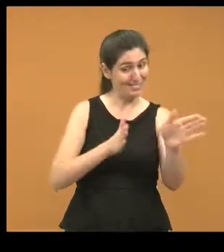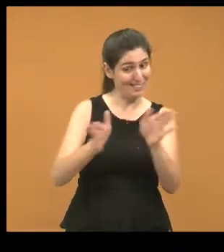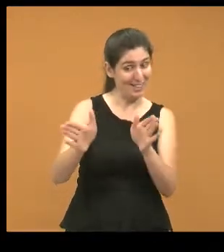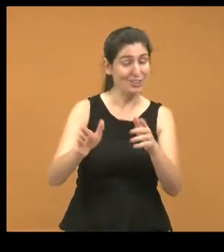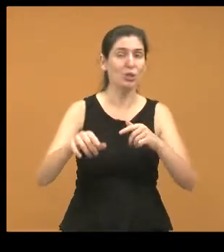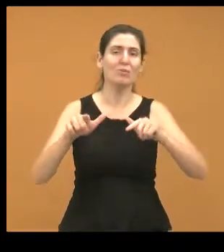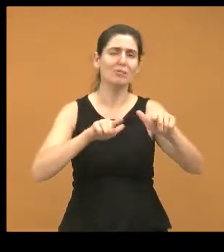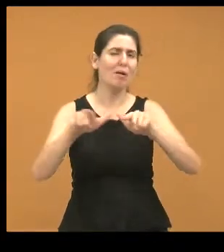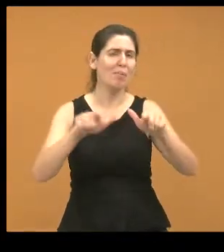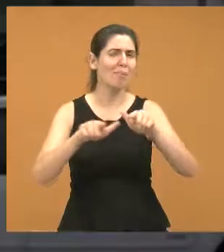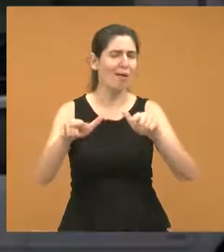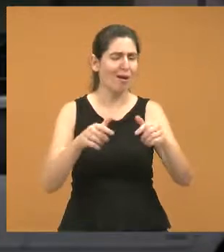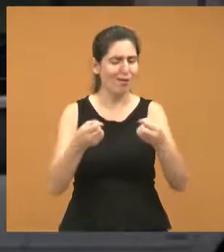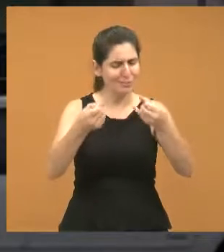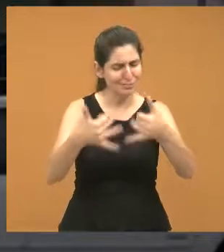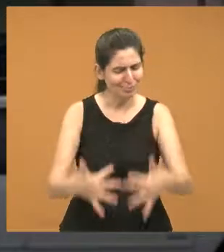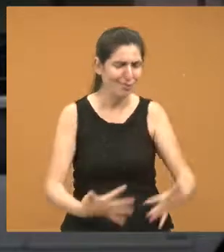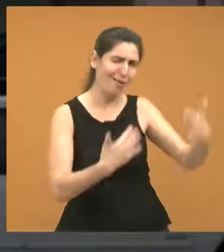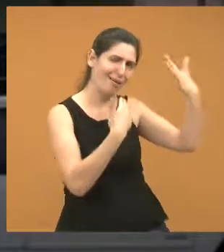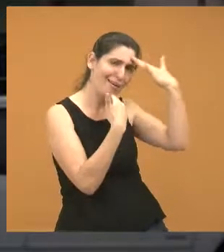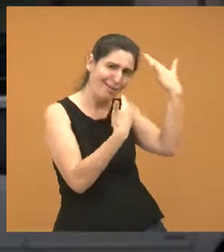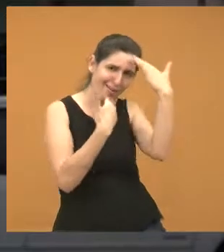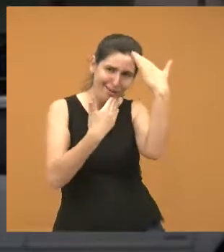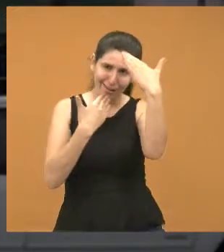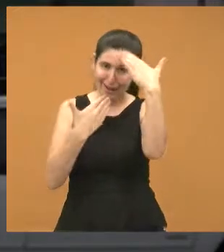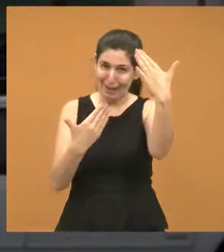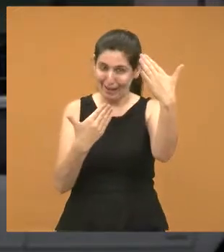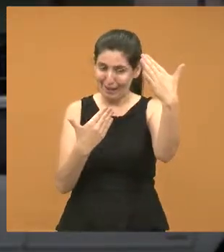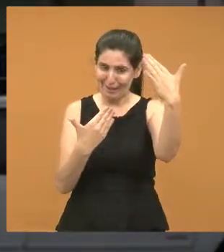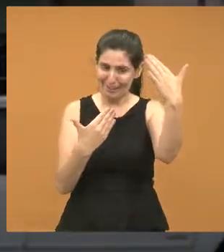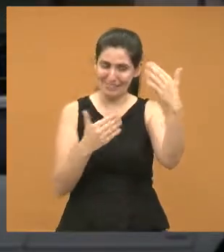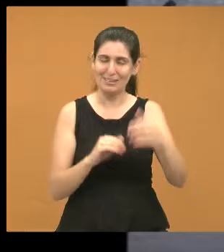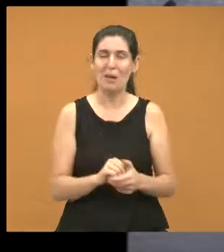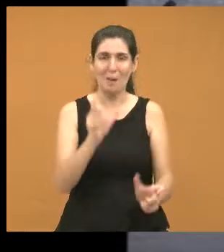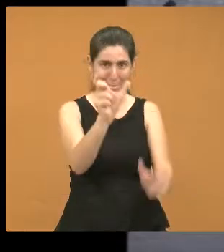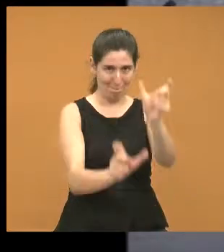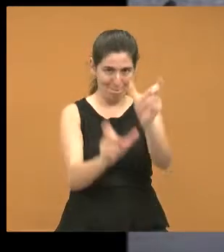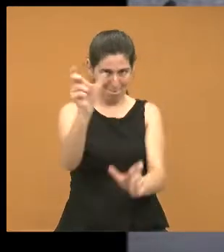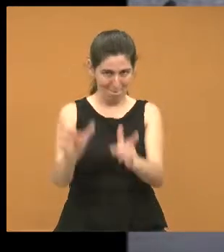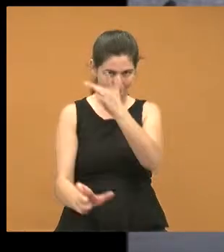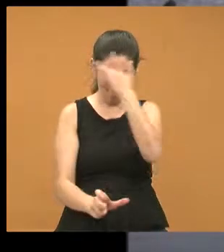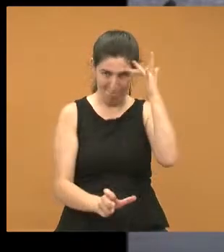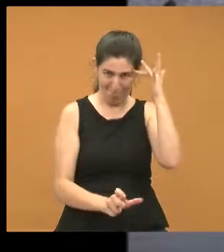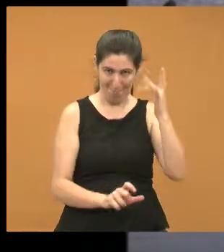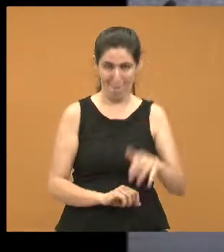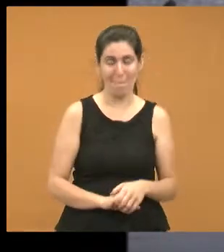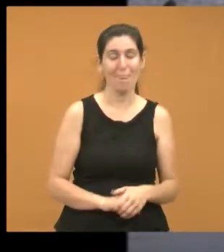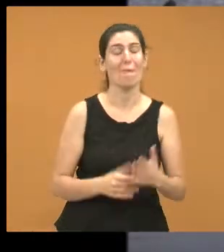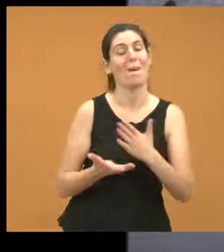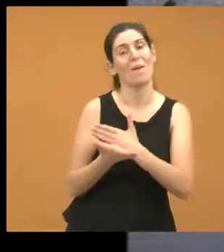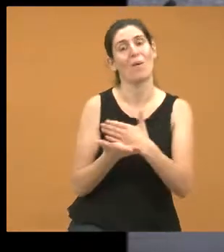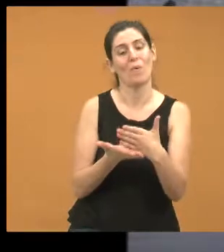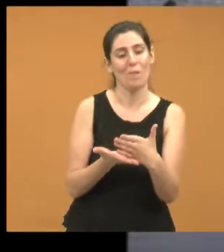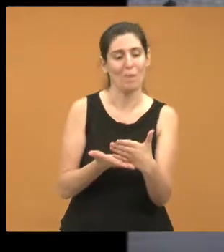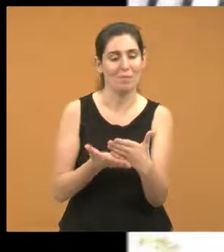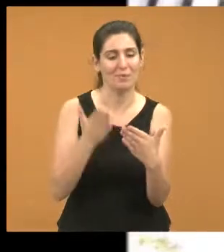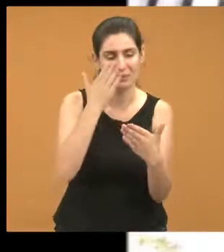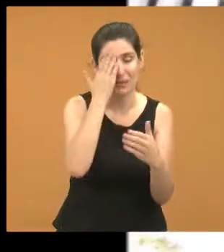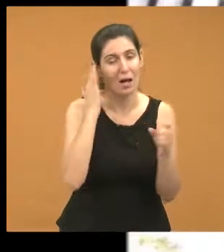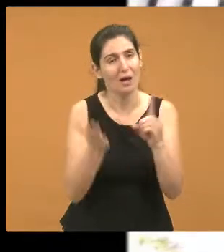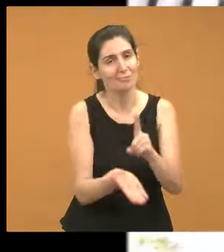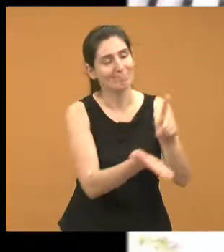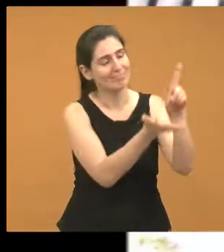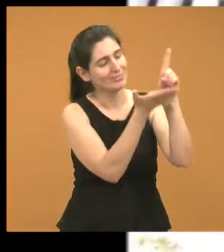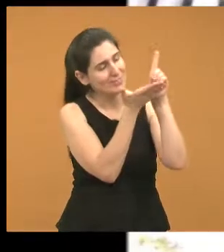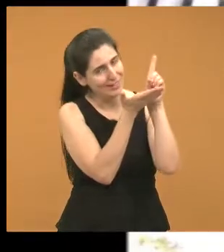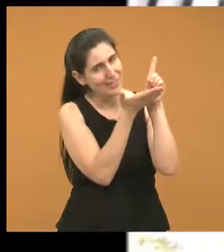eu vou falando aqui, vou agradecendo aqui, a tantas pessoas, mas vou começar pelo nosso Pai Todo-Poderoso, por Deus,